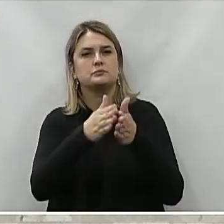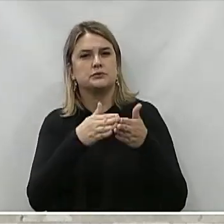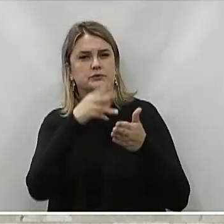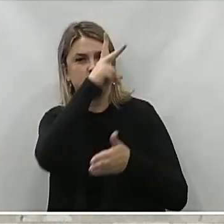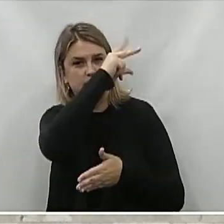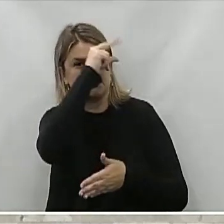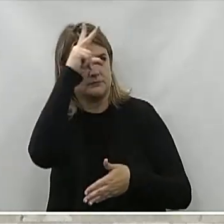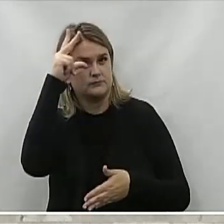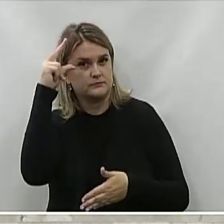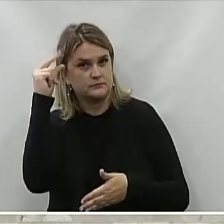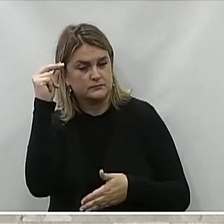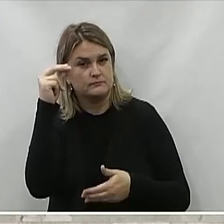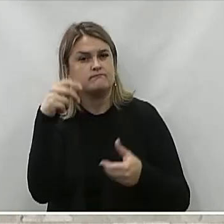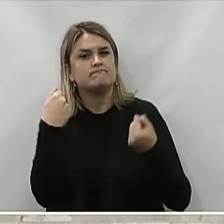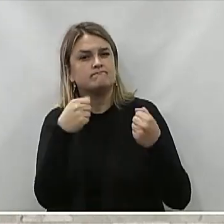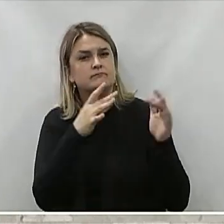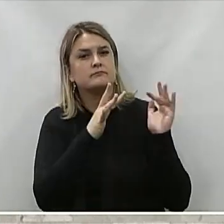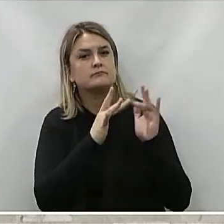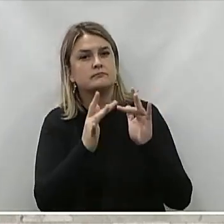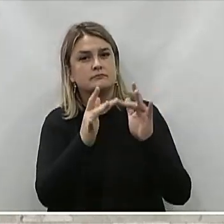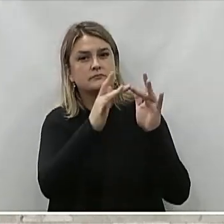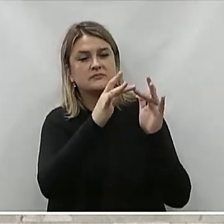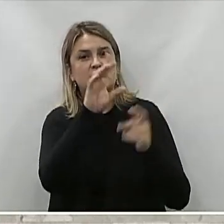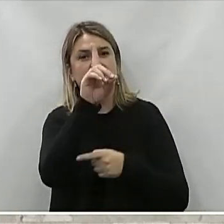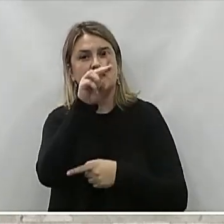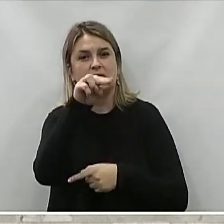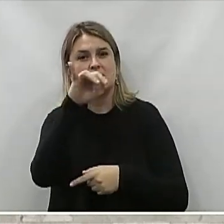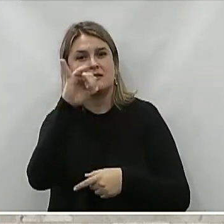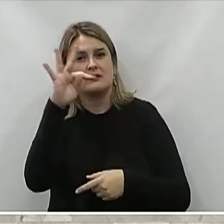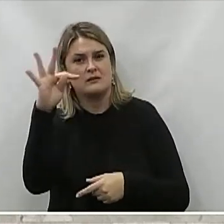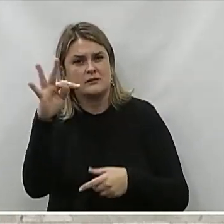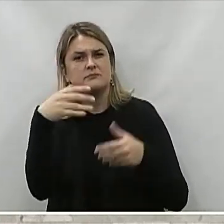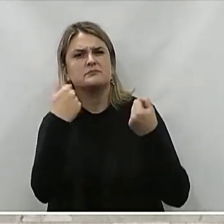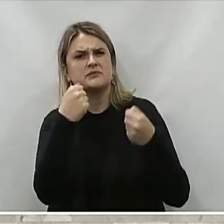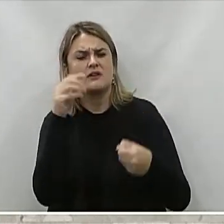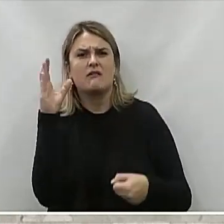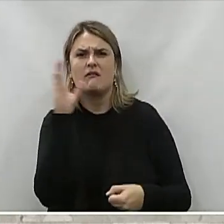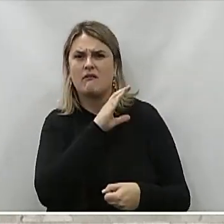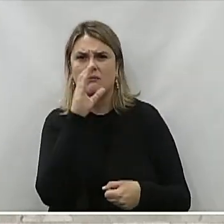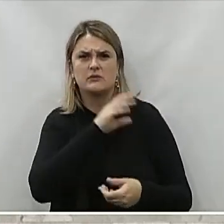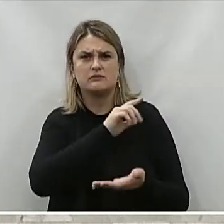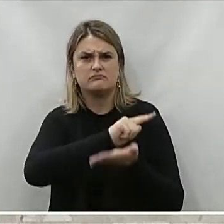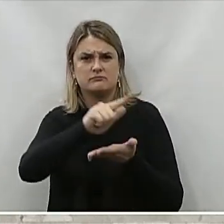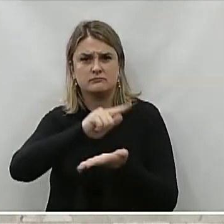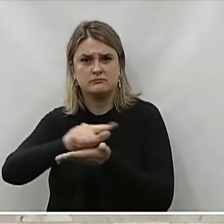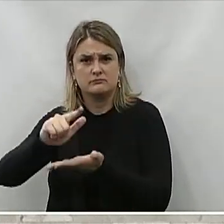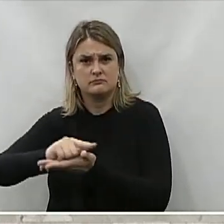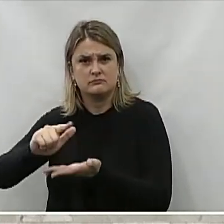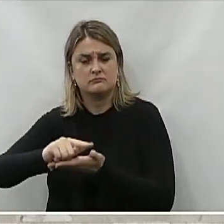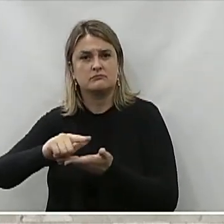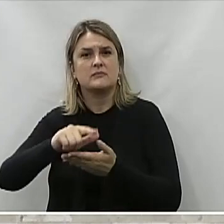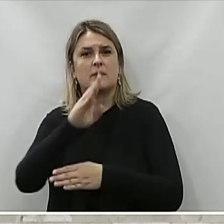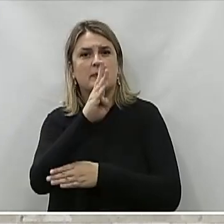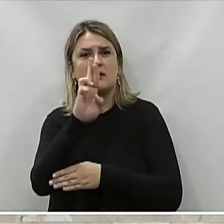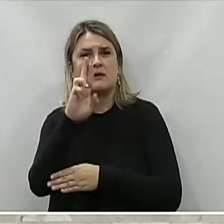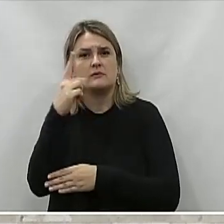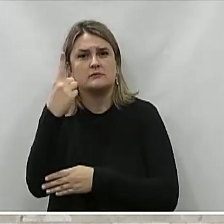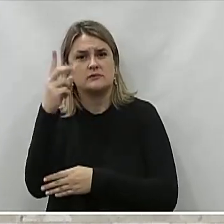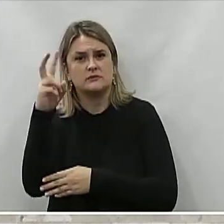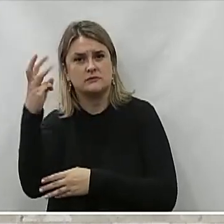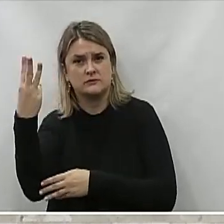Executivo Municipal Que entre em contato Com o DENIT E solicite a imediata limpeza E por completo Da BR